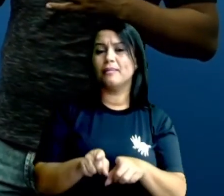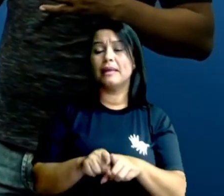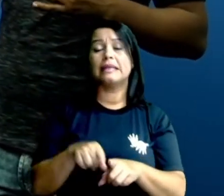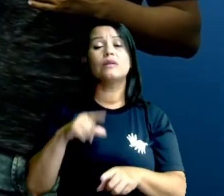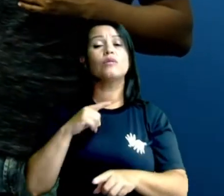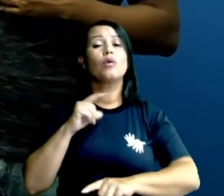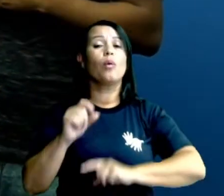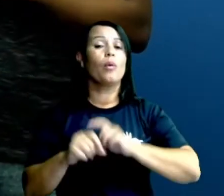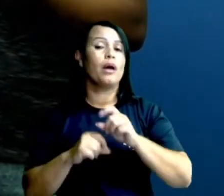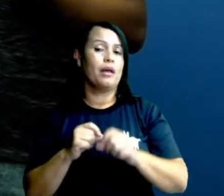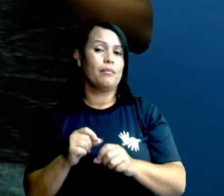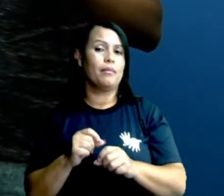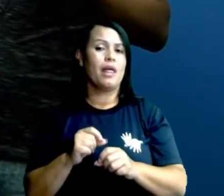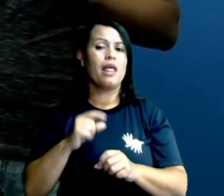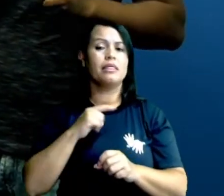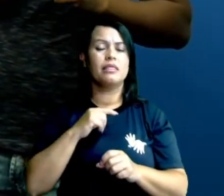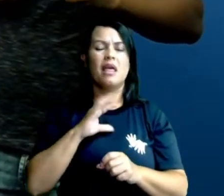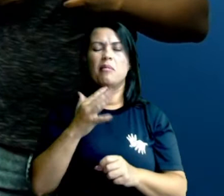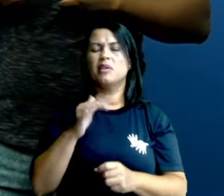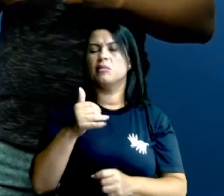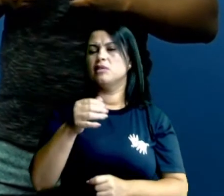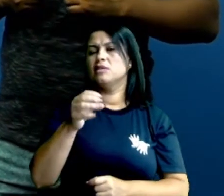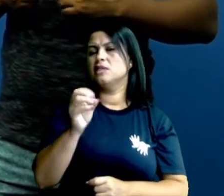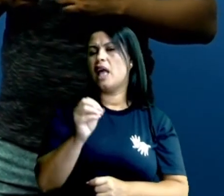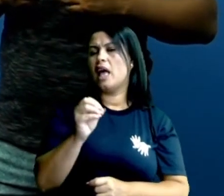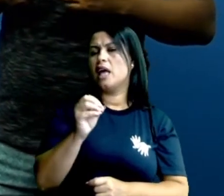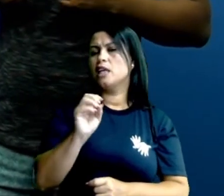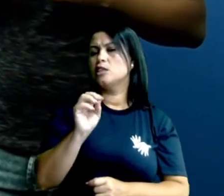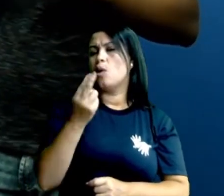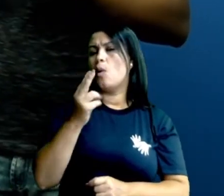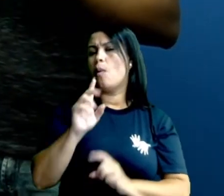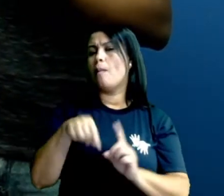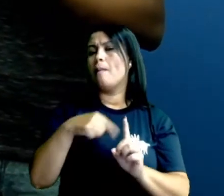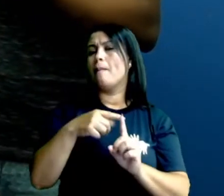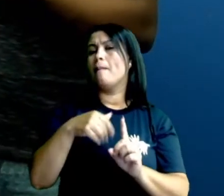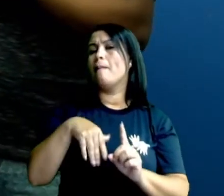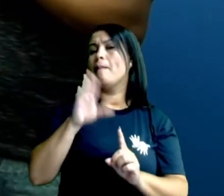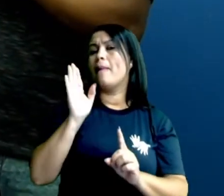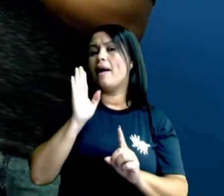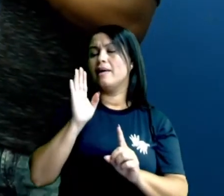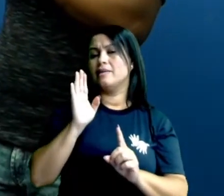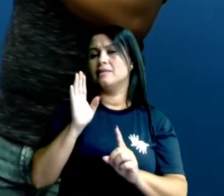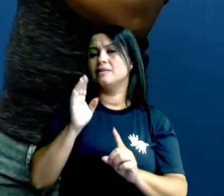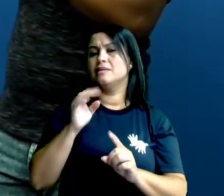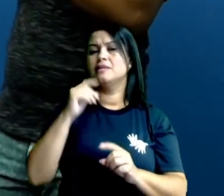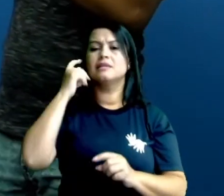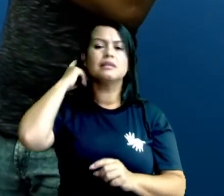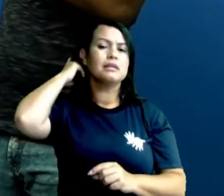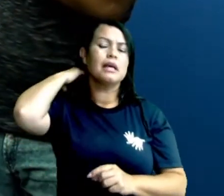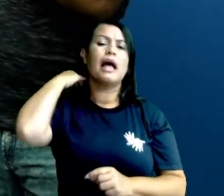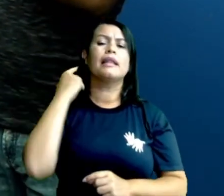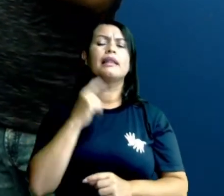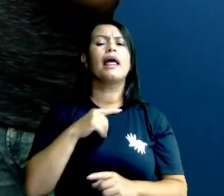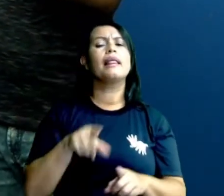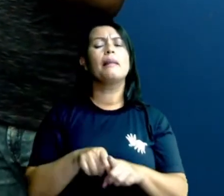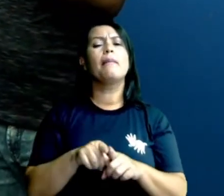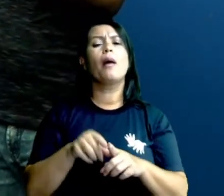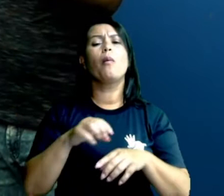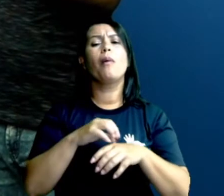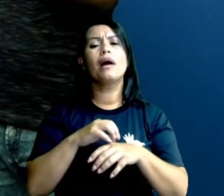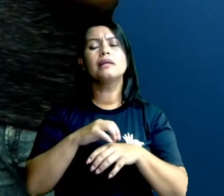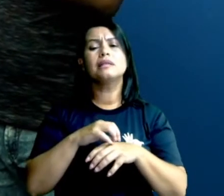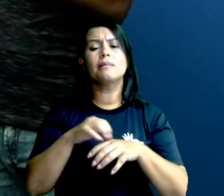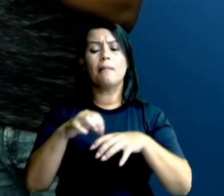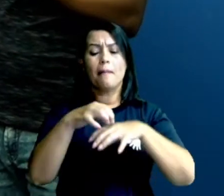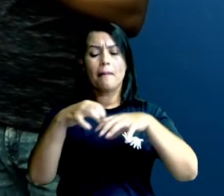os crustáceos possuem dez ou mais patas, possuem patas especiais,